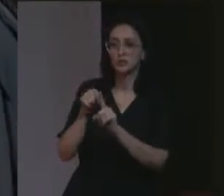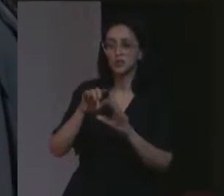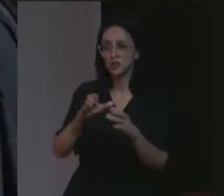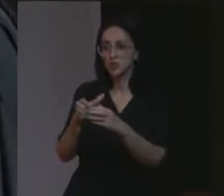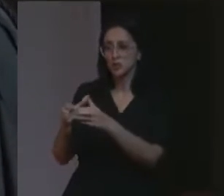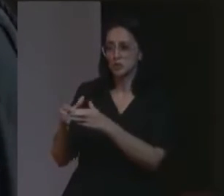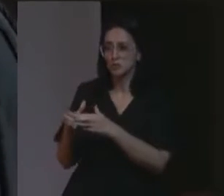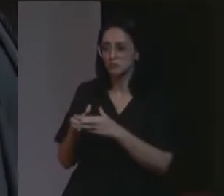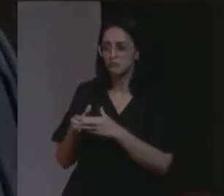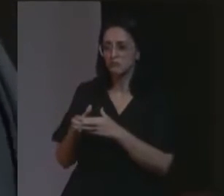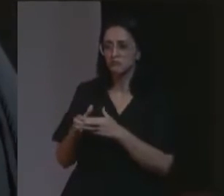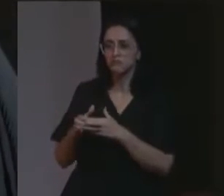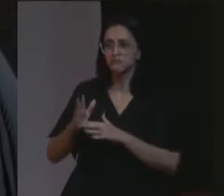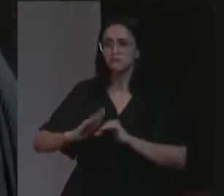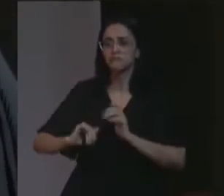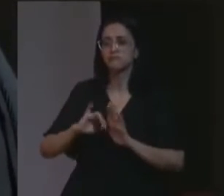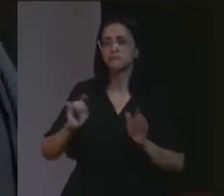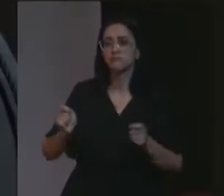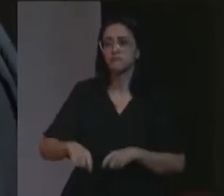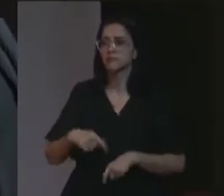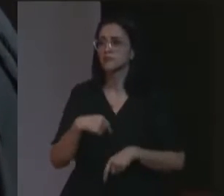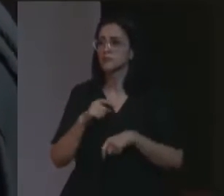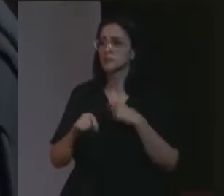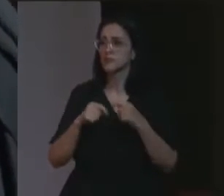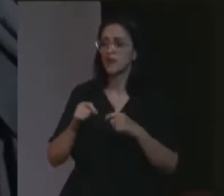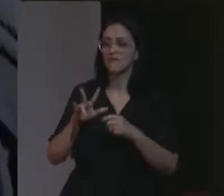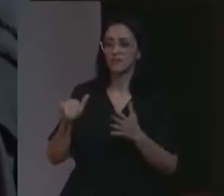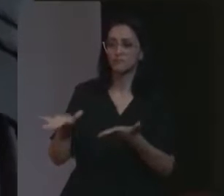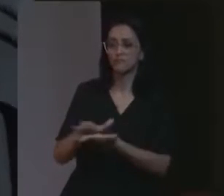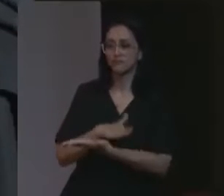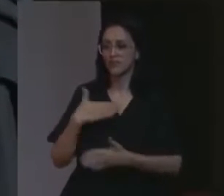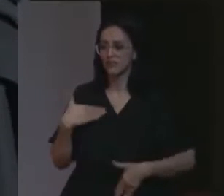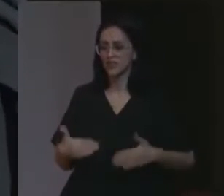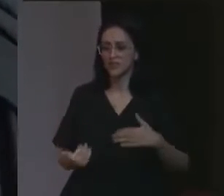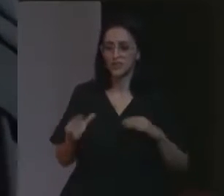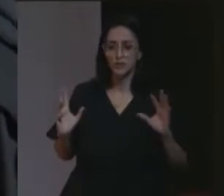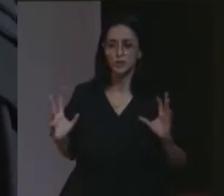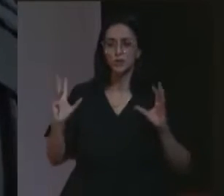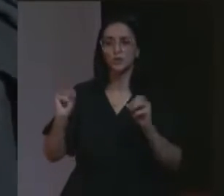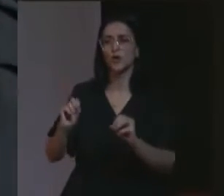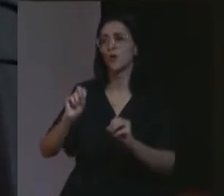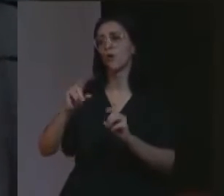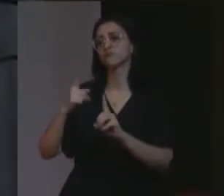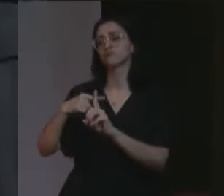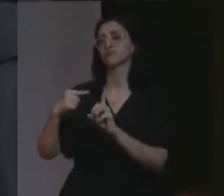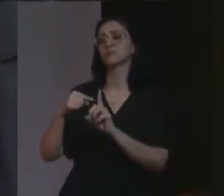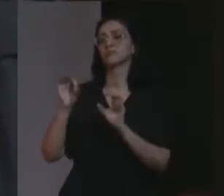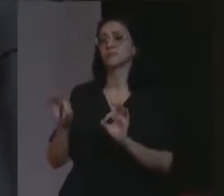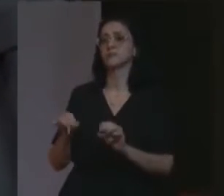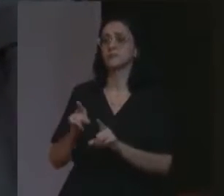condições de existência capazes de ocasionar-lhe a destruição física total ou parcial.